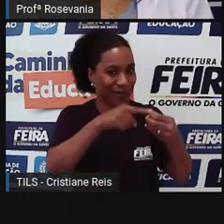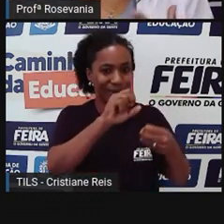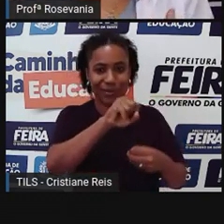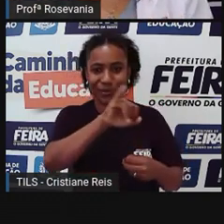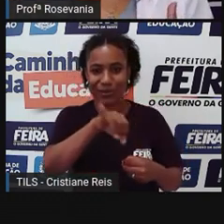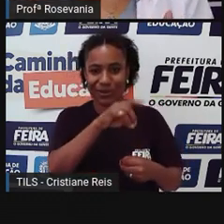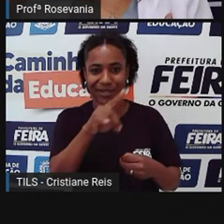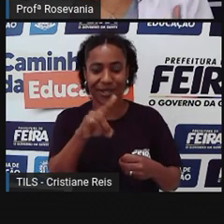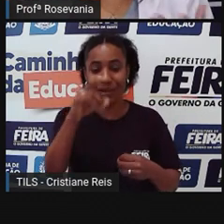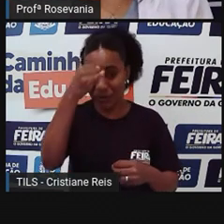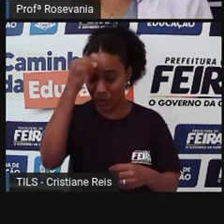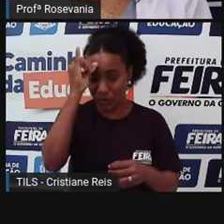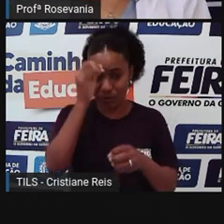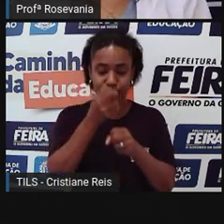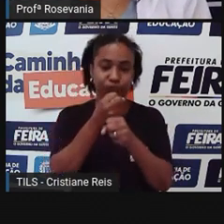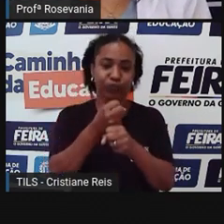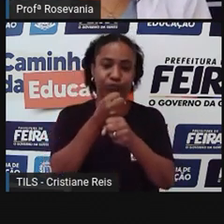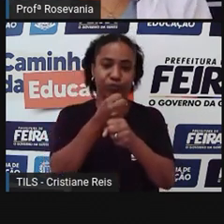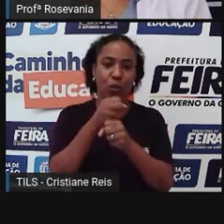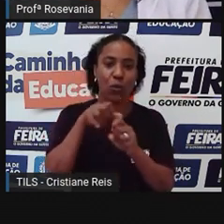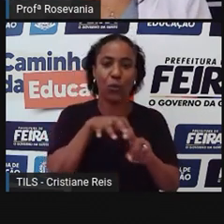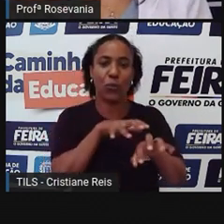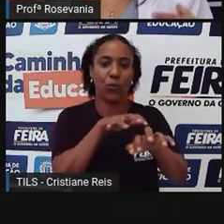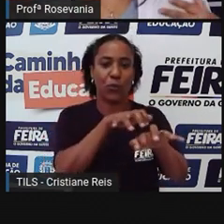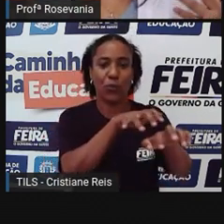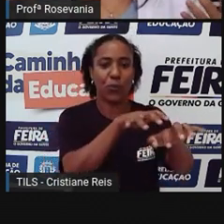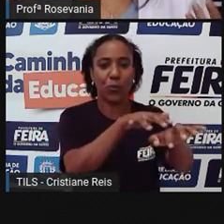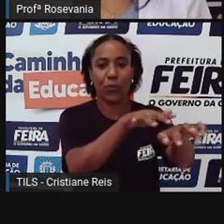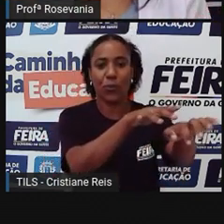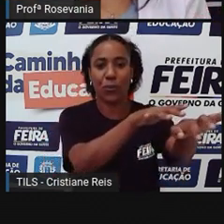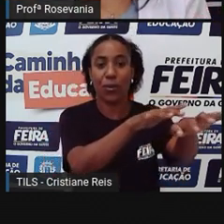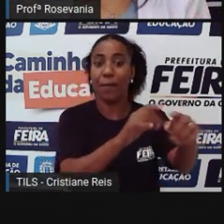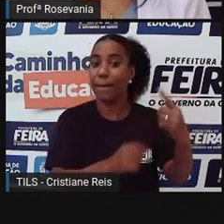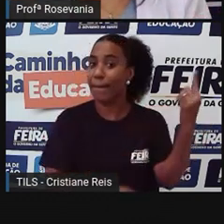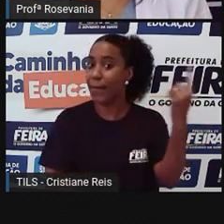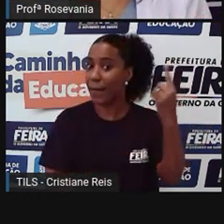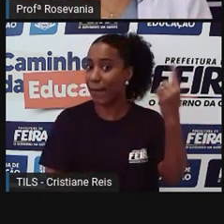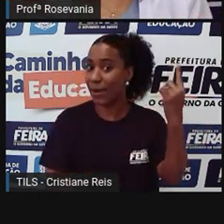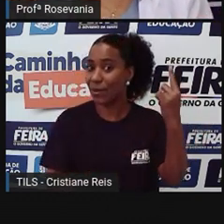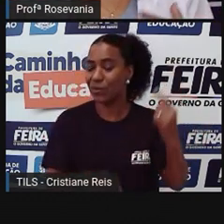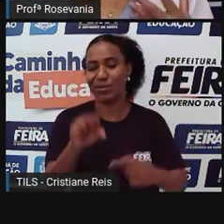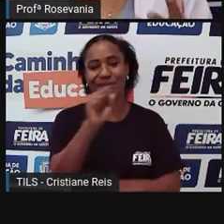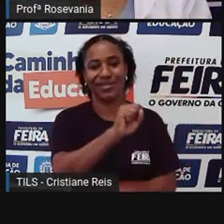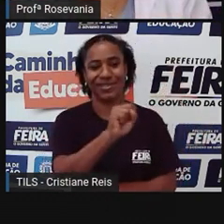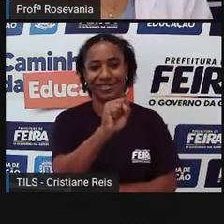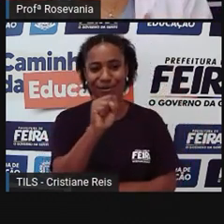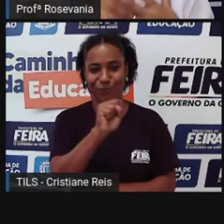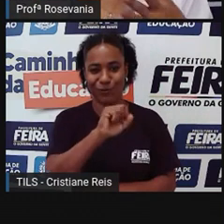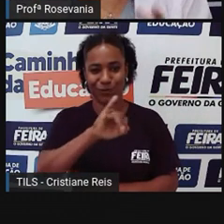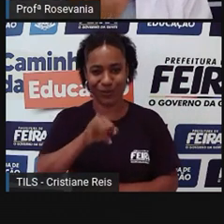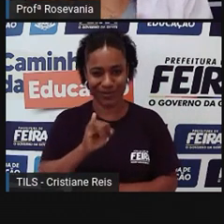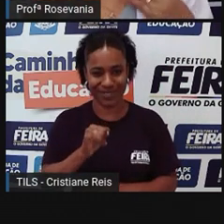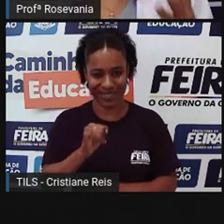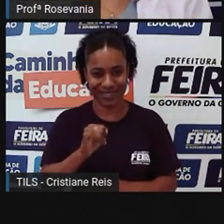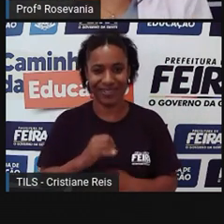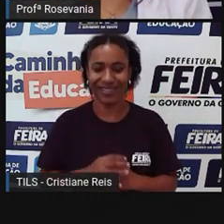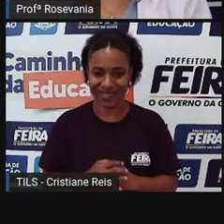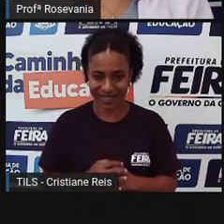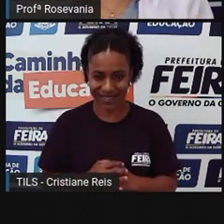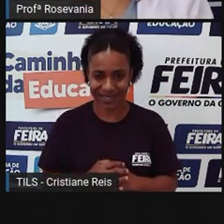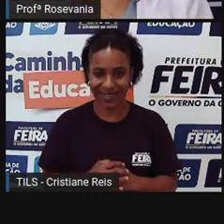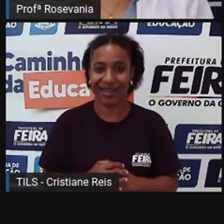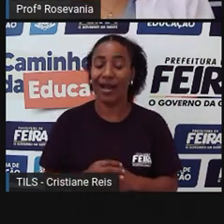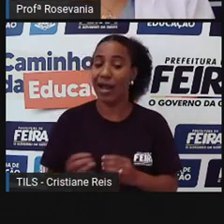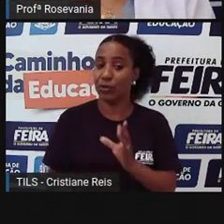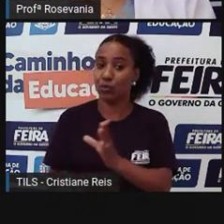constante dessa passagem por aí, que foi, né, formando ali aquelas primeiras vilas, os povoados e tal.